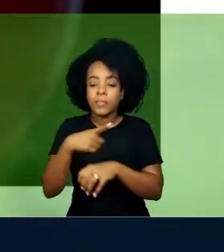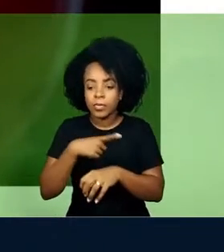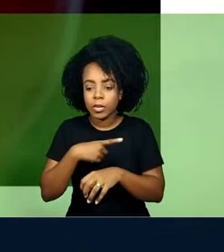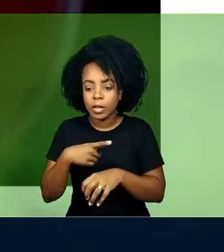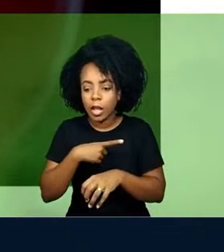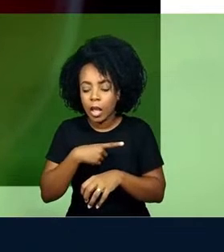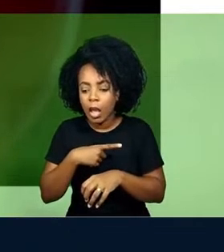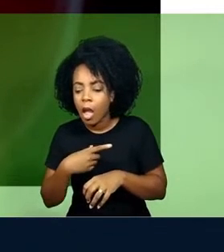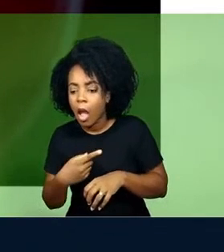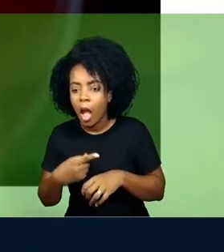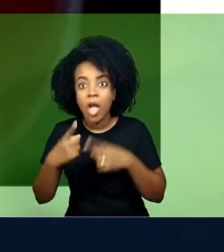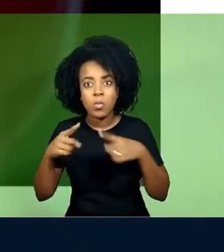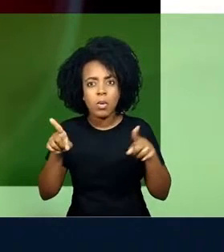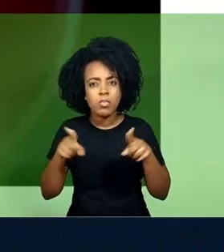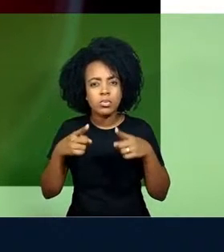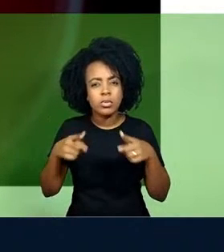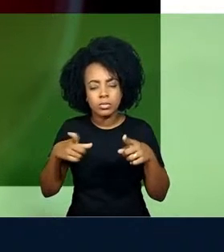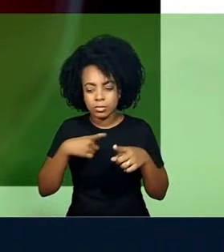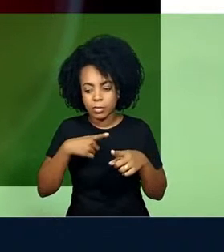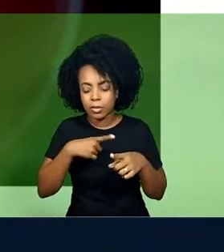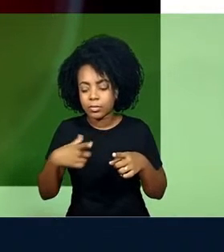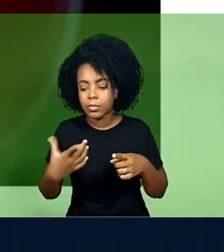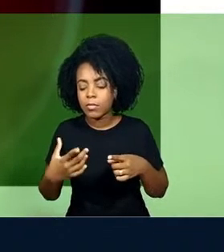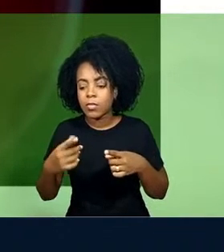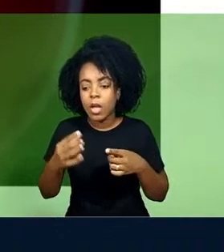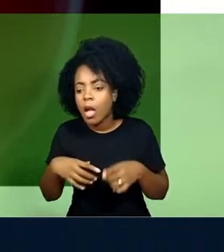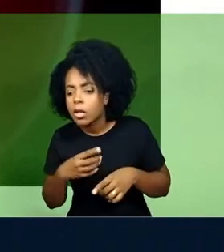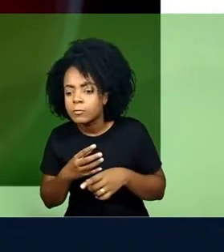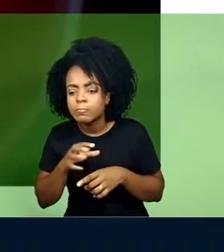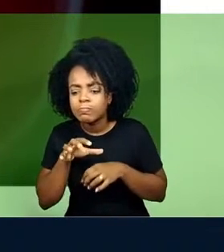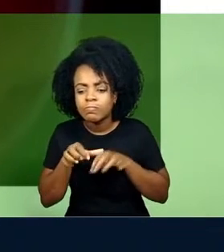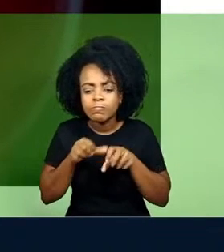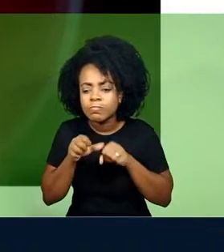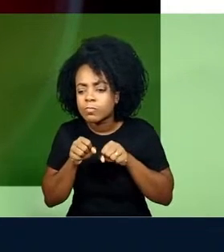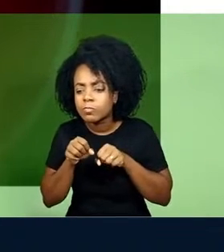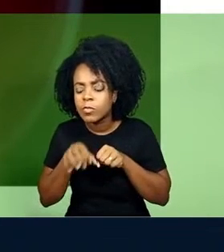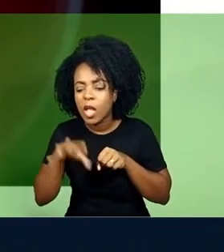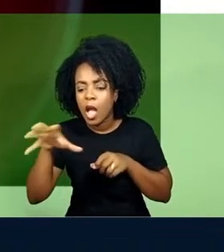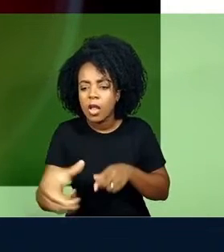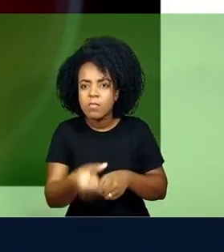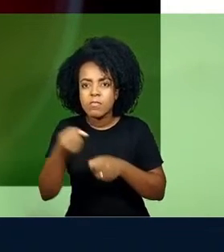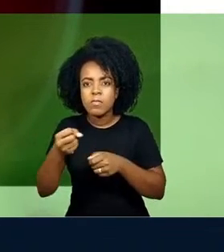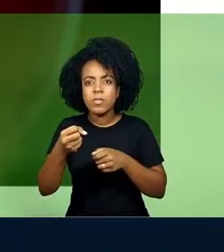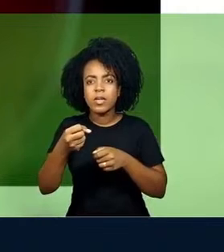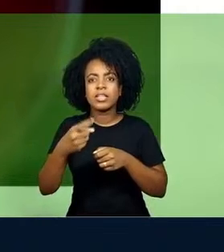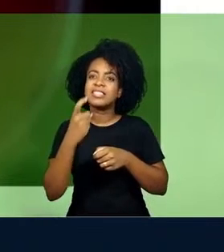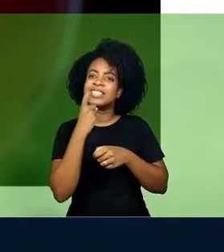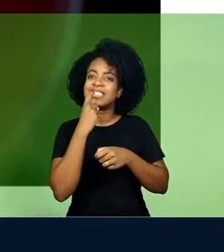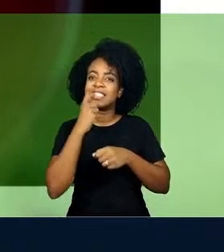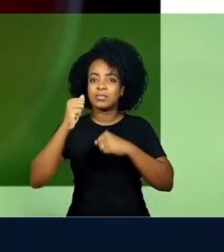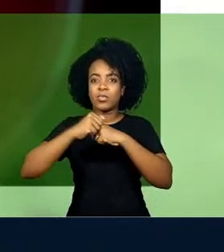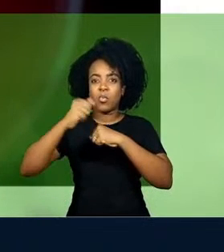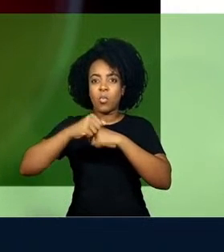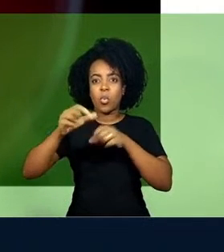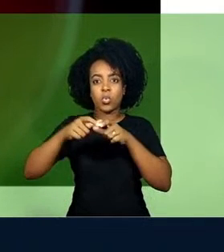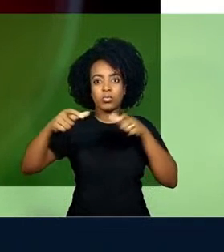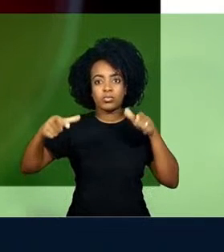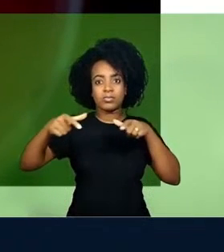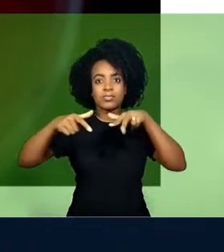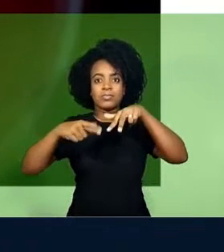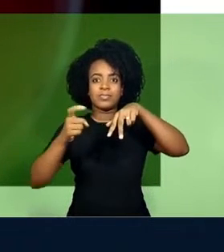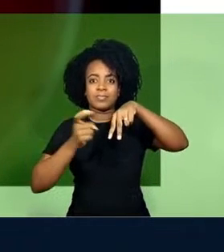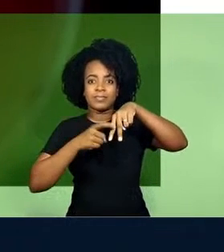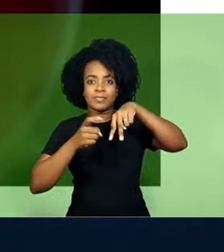Assim Falava Zaratrusta irá pegar um dos ossos compridos, como um fêmur, e irá usar para